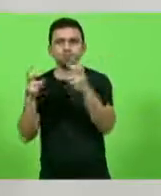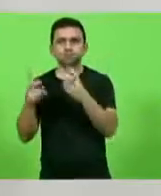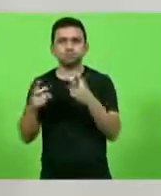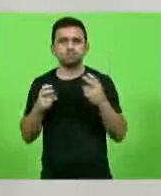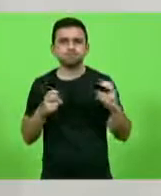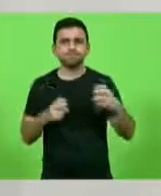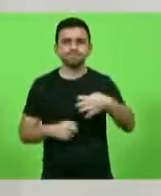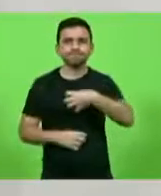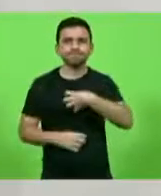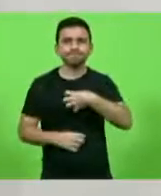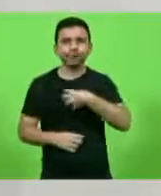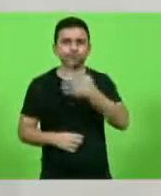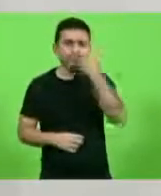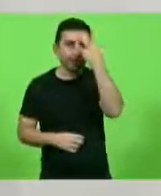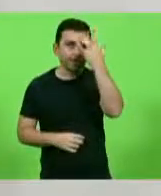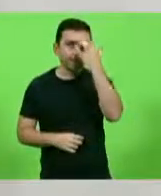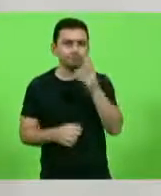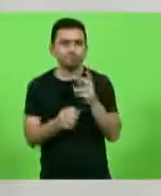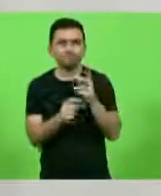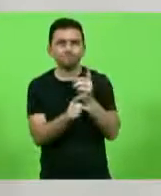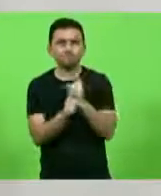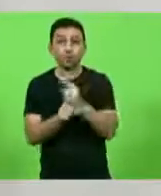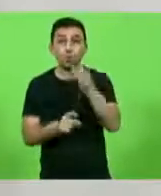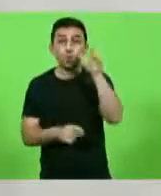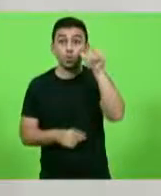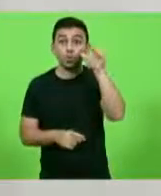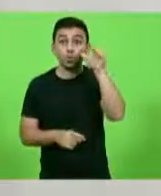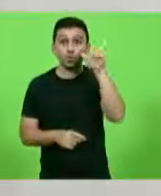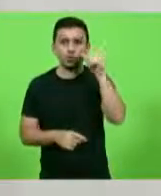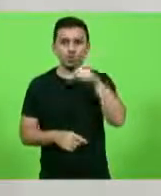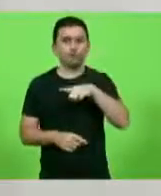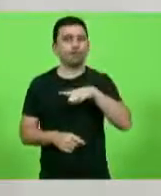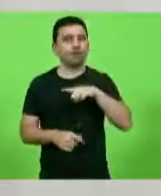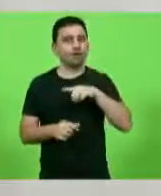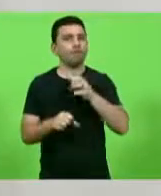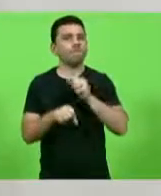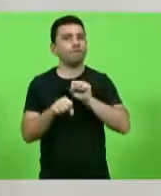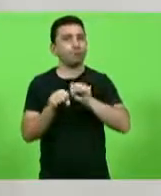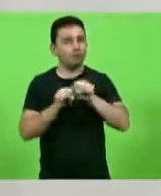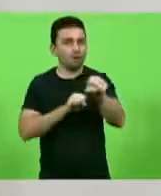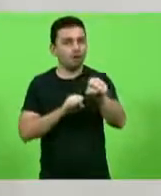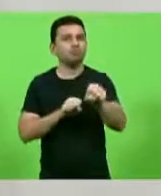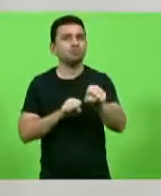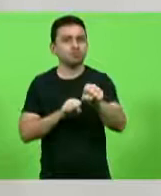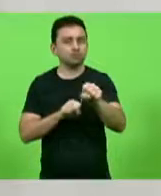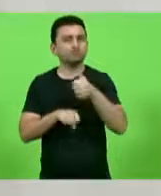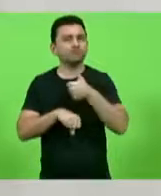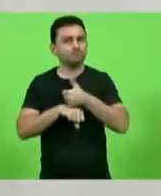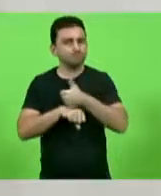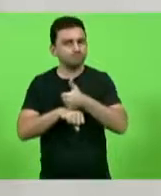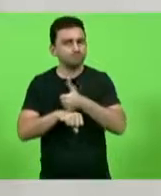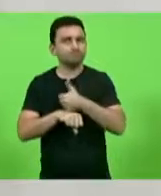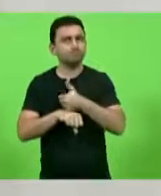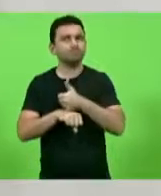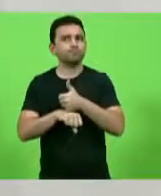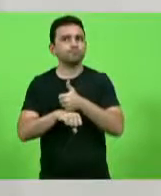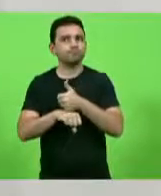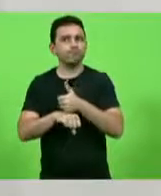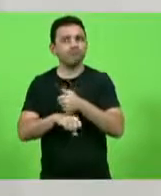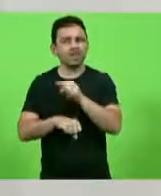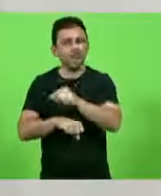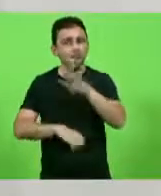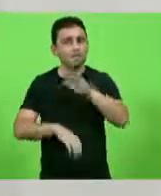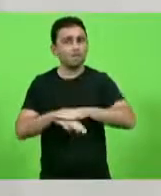sensível, curioso e com uma sólida formação pessoal e profissional. Alguém que se tornou um dos mais